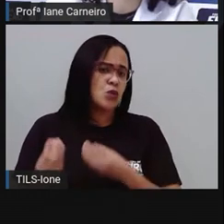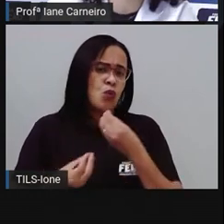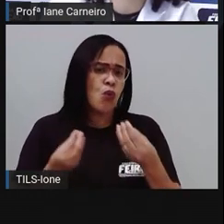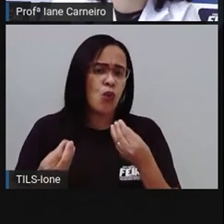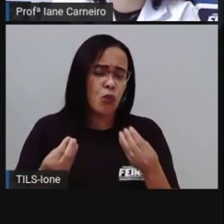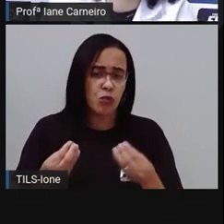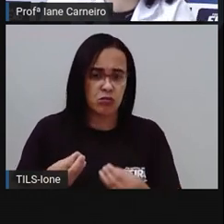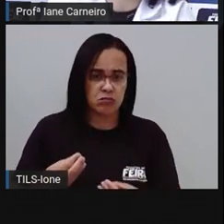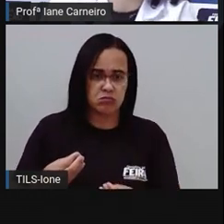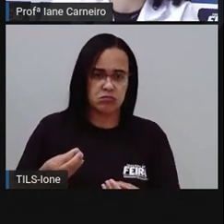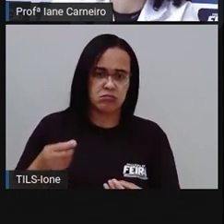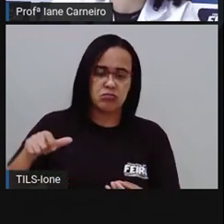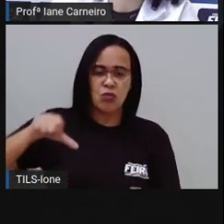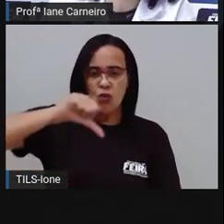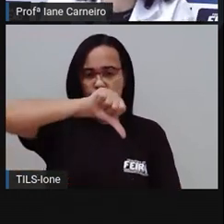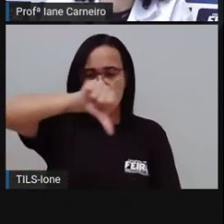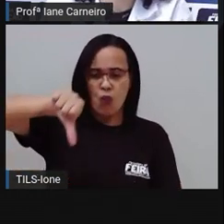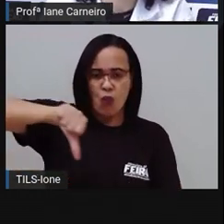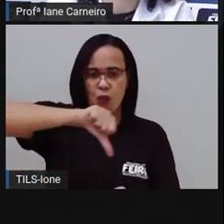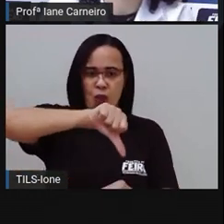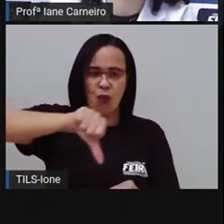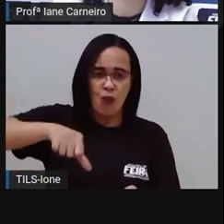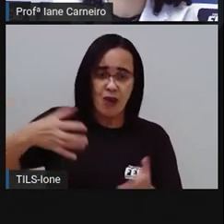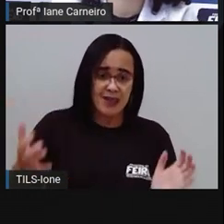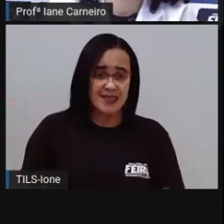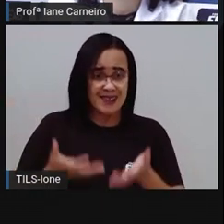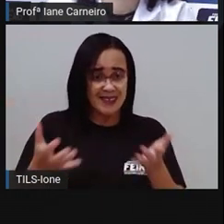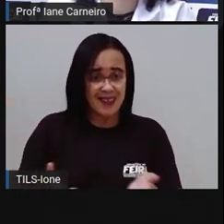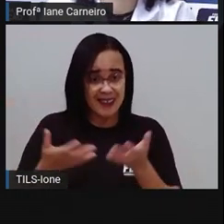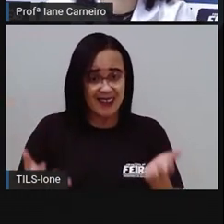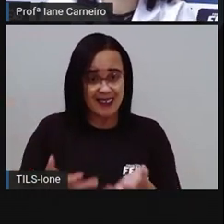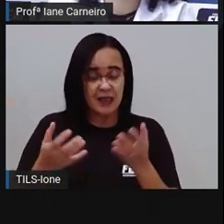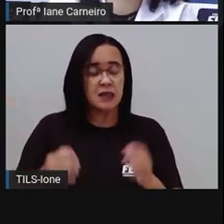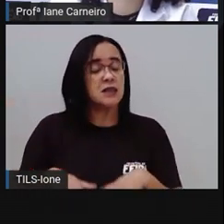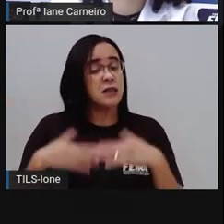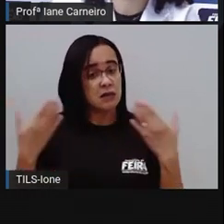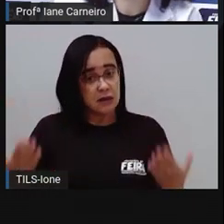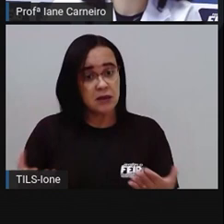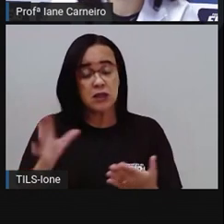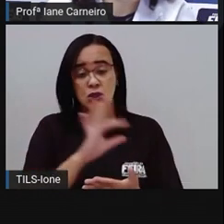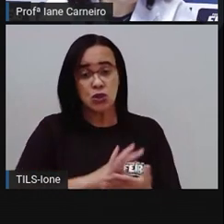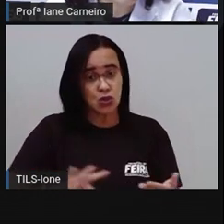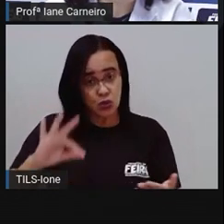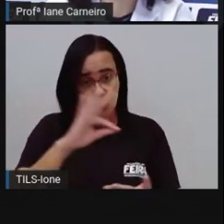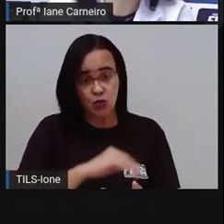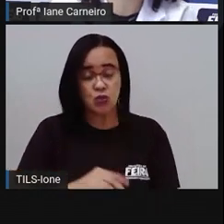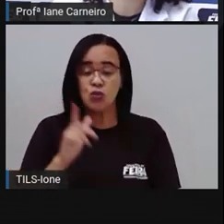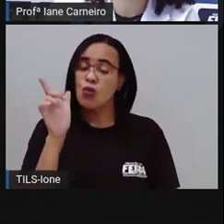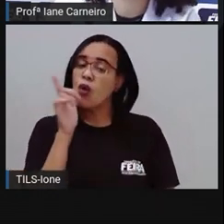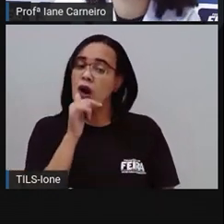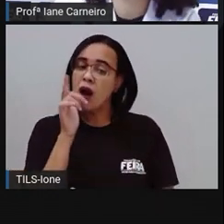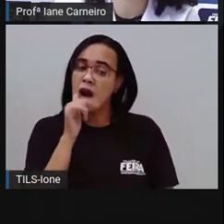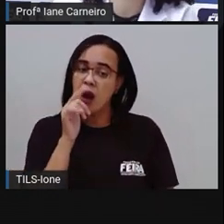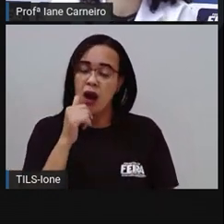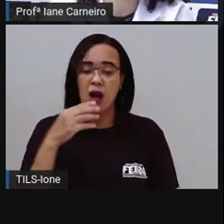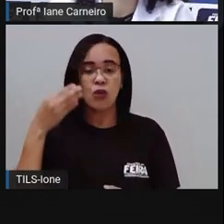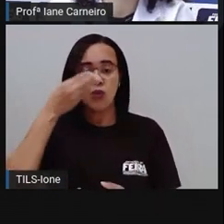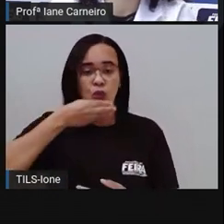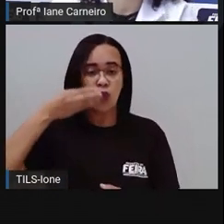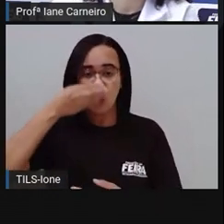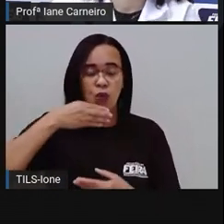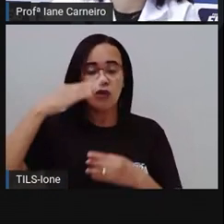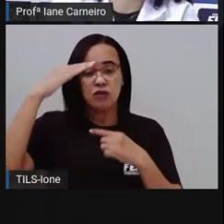vinagre, né? produtos de limpeza, produtos, né? Em geral. O água mineral, o refrigerante, o